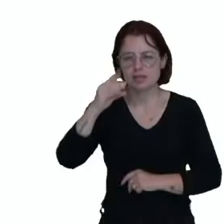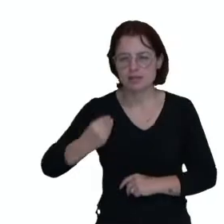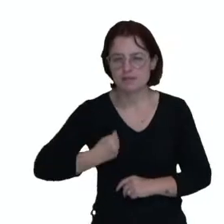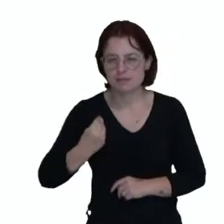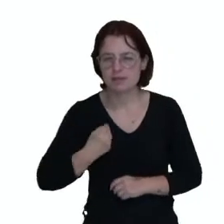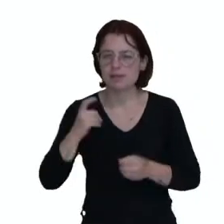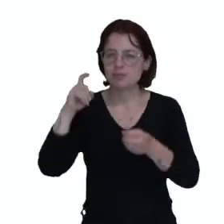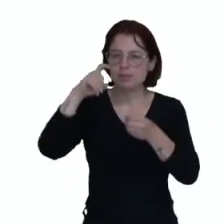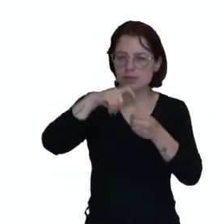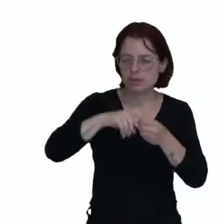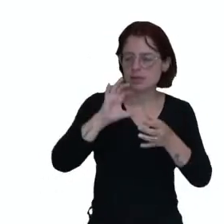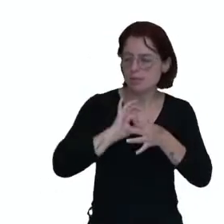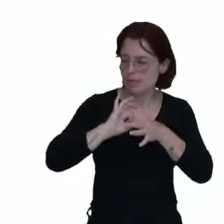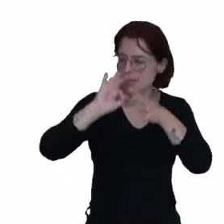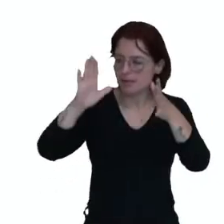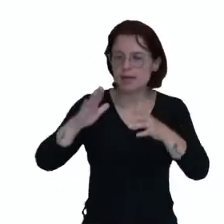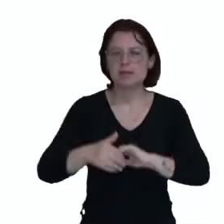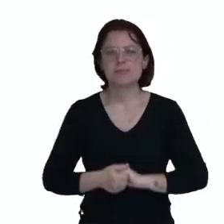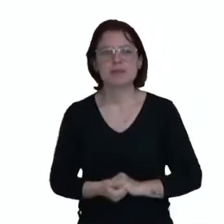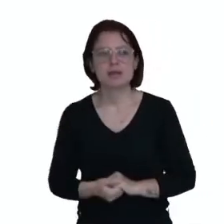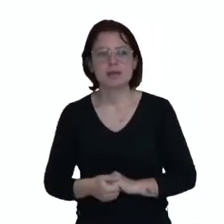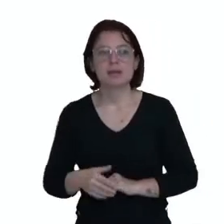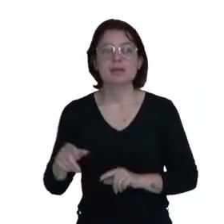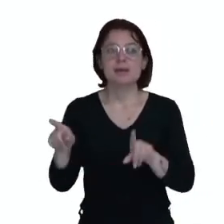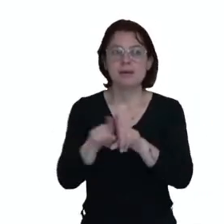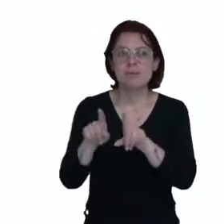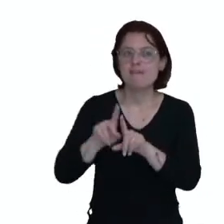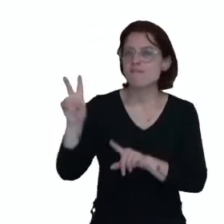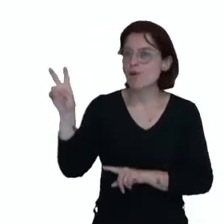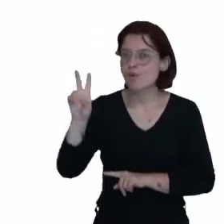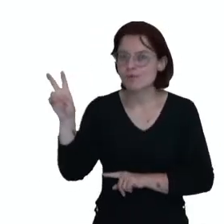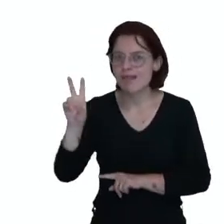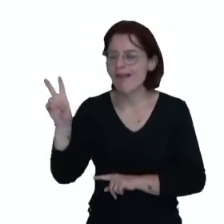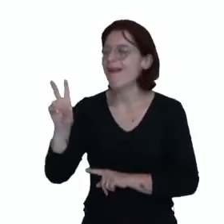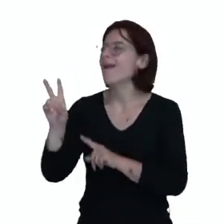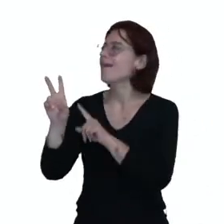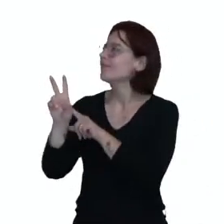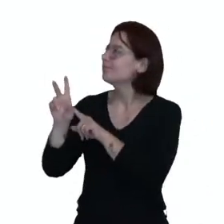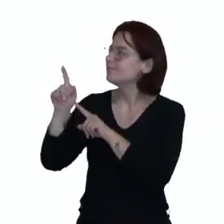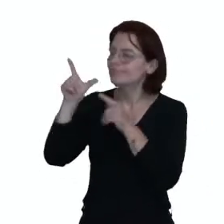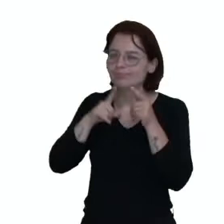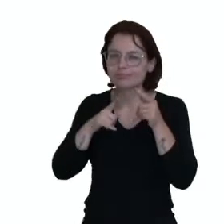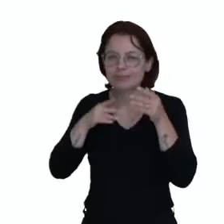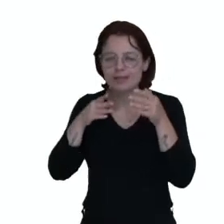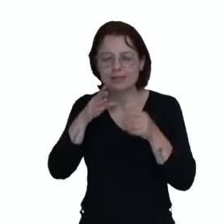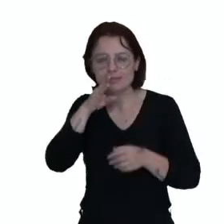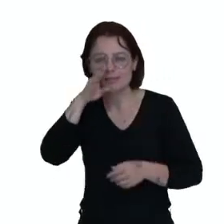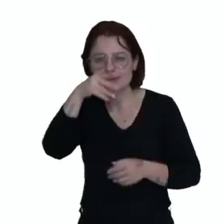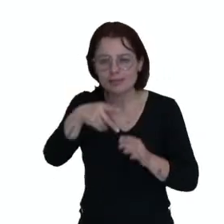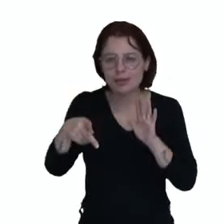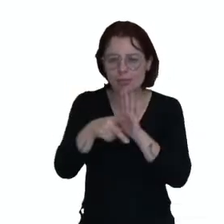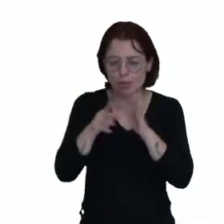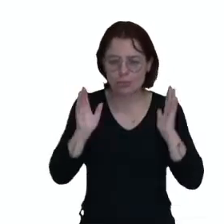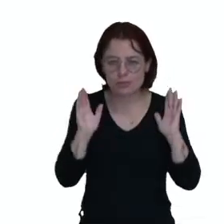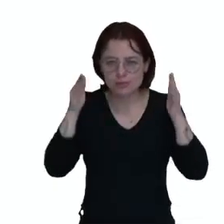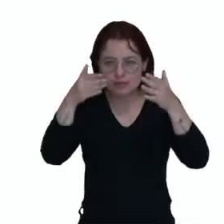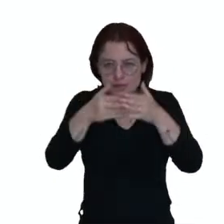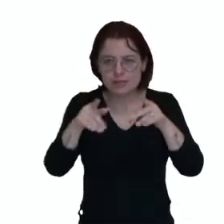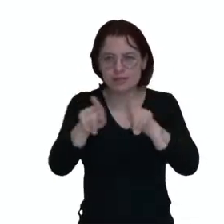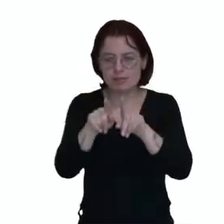a propriedade, a liberdade, Voltaire fazendo críticas ao clero e ao absolutismo francês.